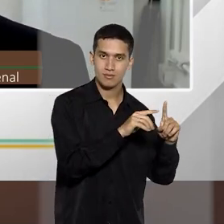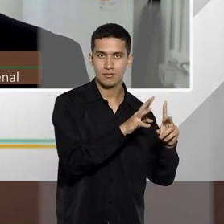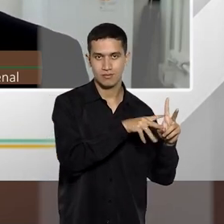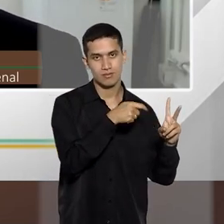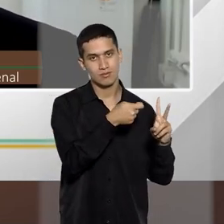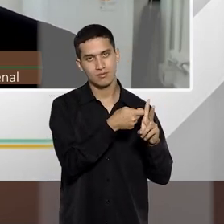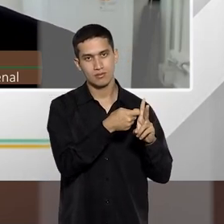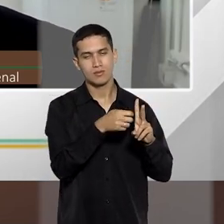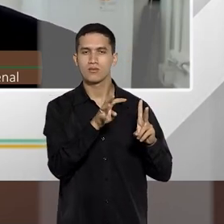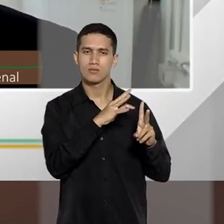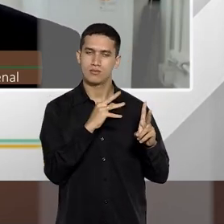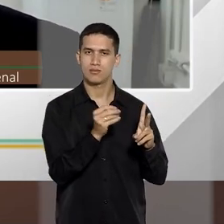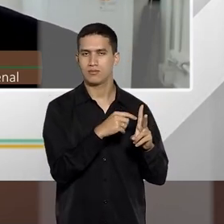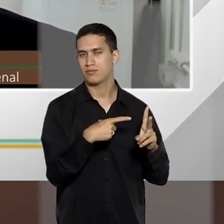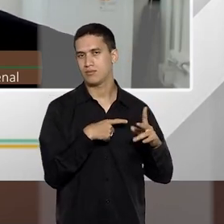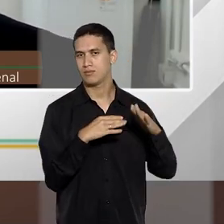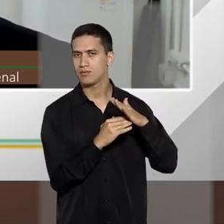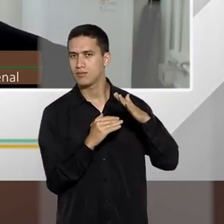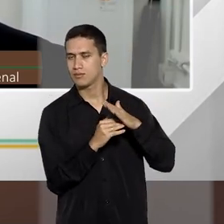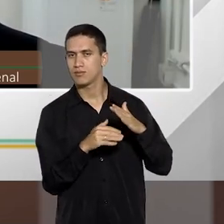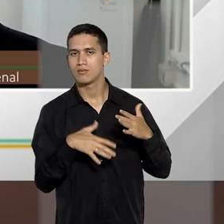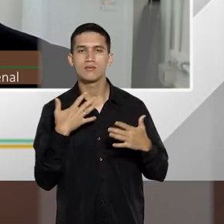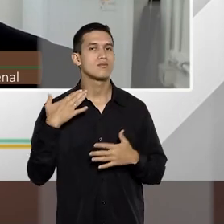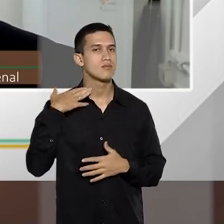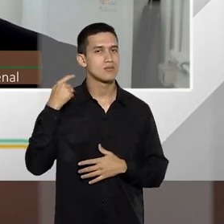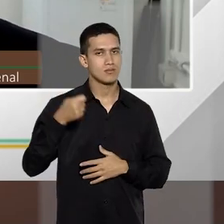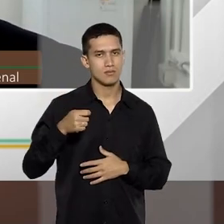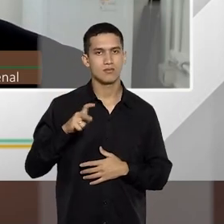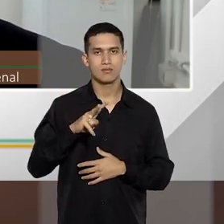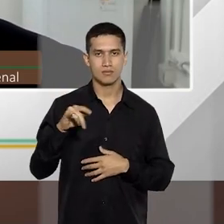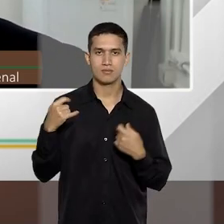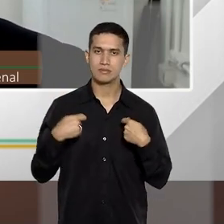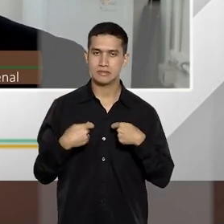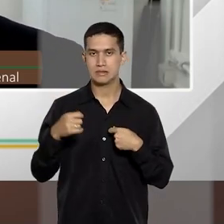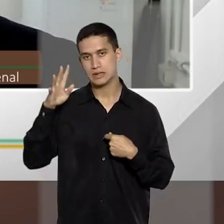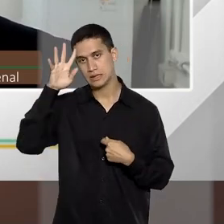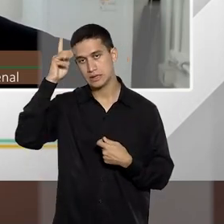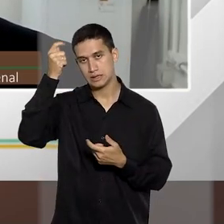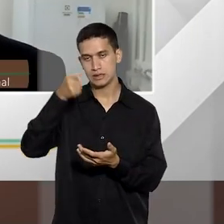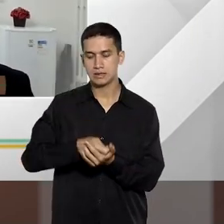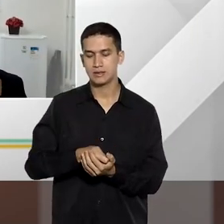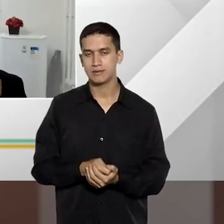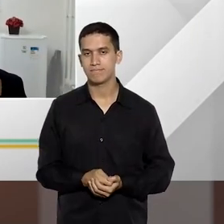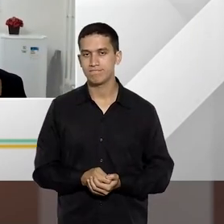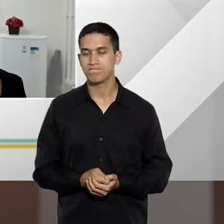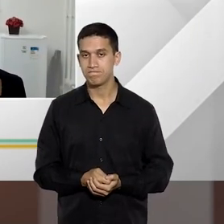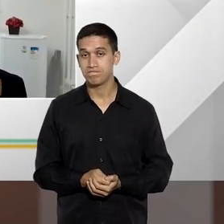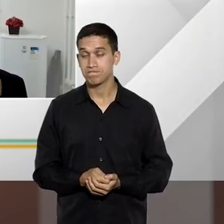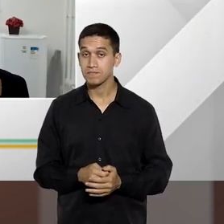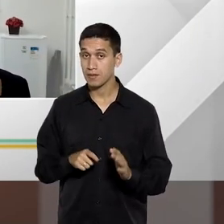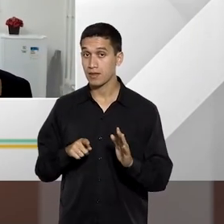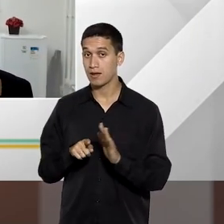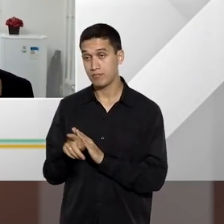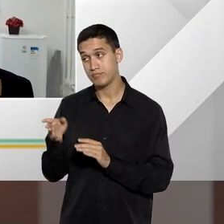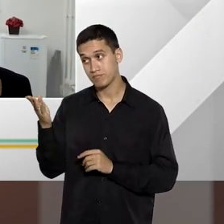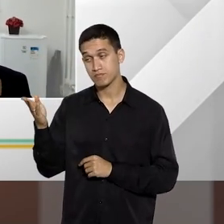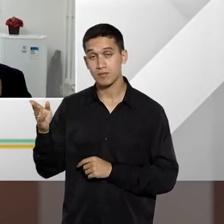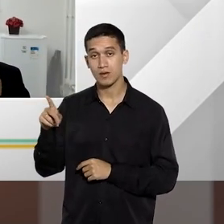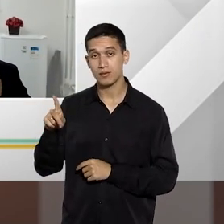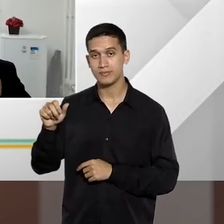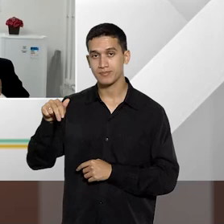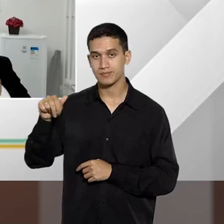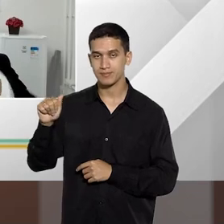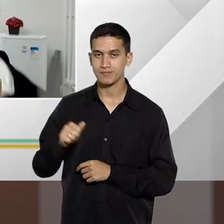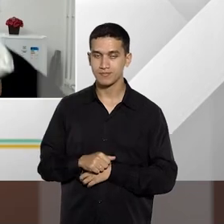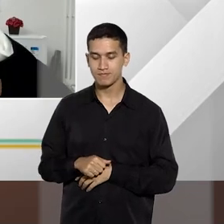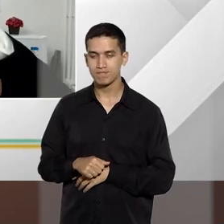situações muito limítrofas ali que o juiz vai ter que decidir. Professor Ana? Vamos lá. Eu adoro